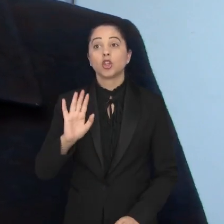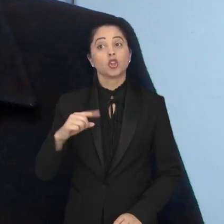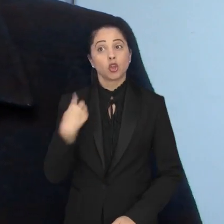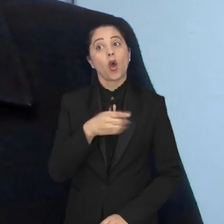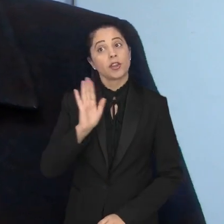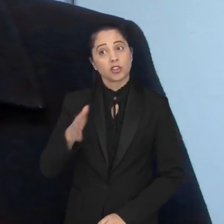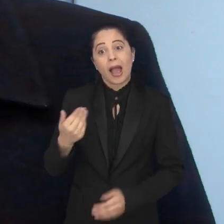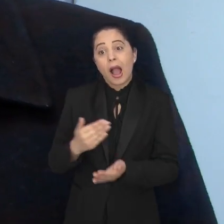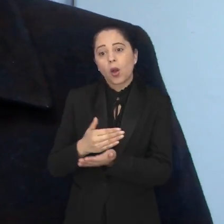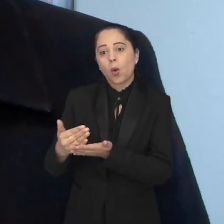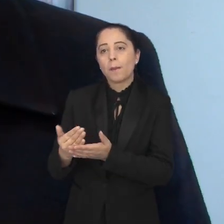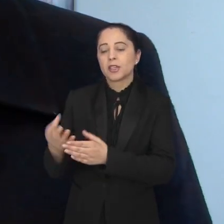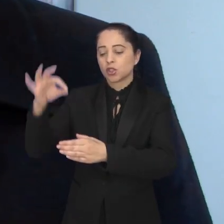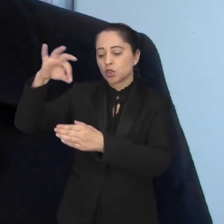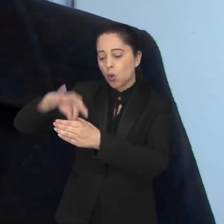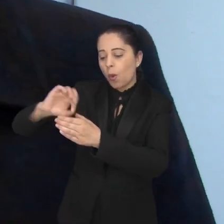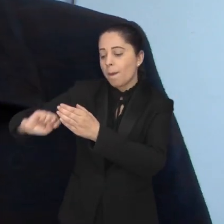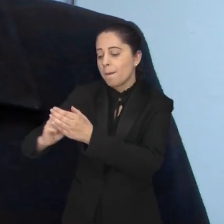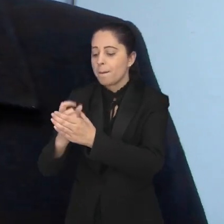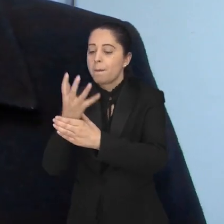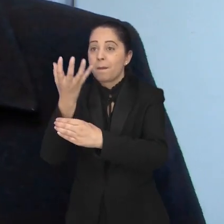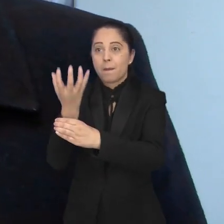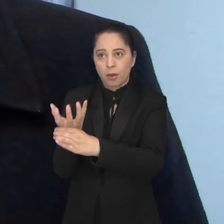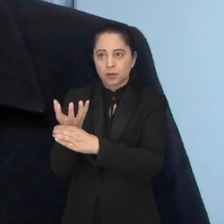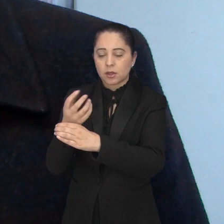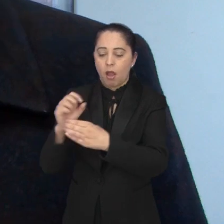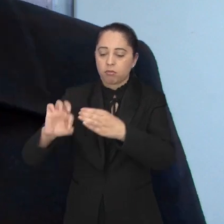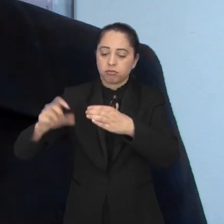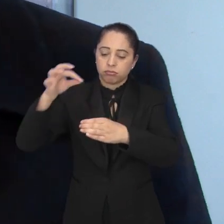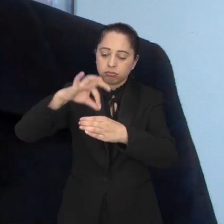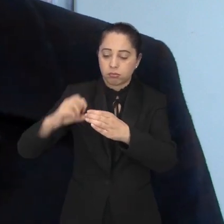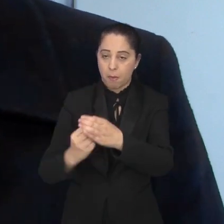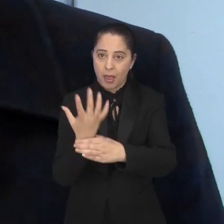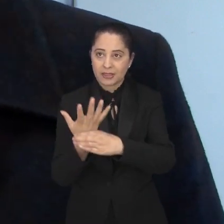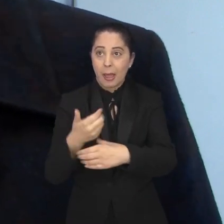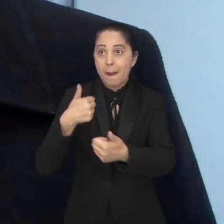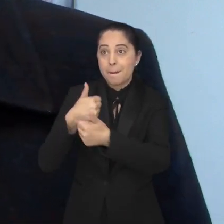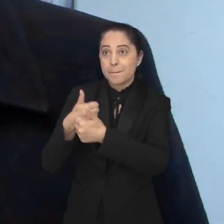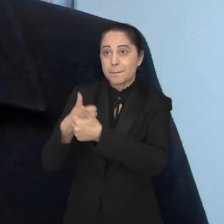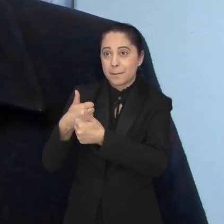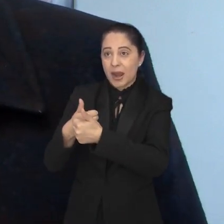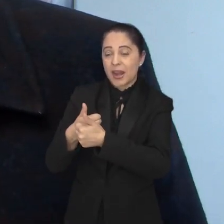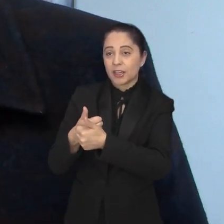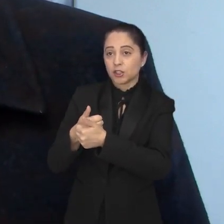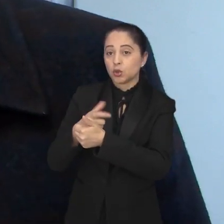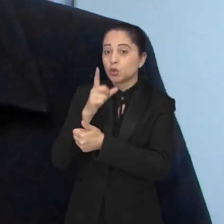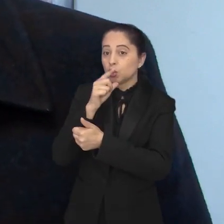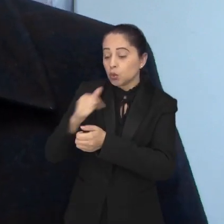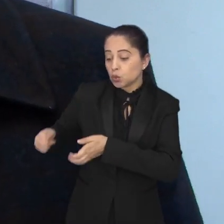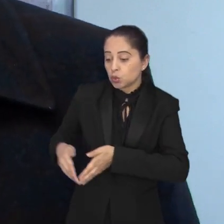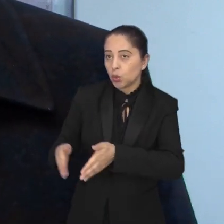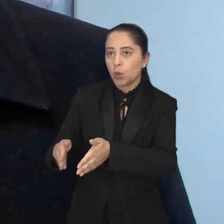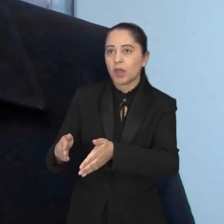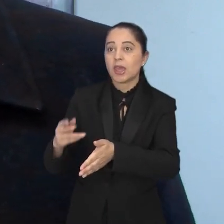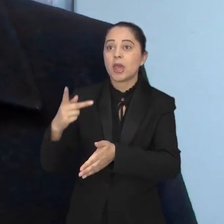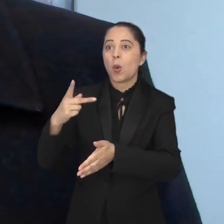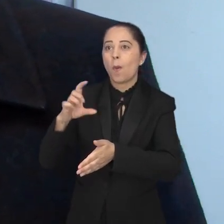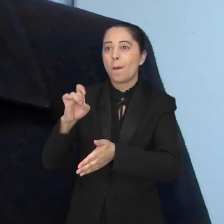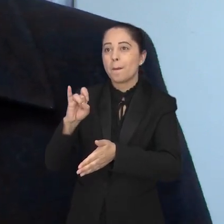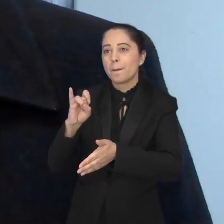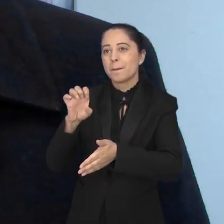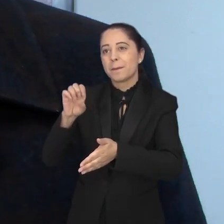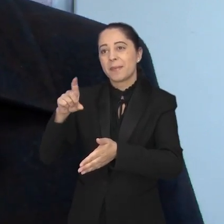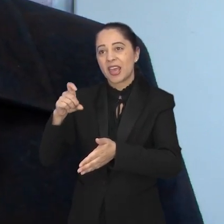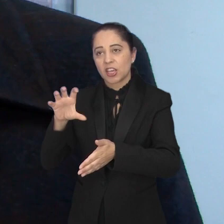reflorestando as nascentes e os rios na área rural, principalmente na bacia do Rio do Peixe, que forma o reservatório do Jaguari,